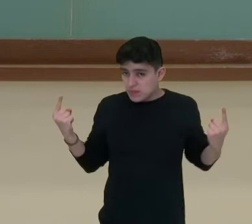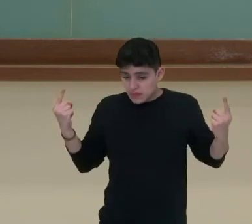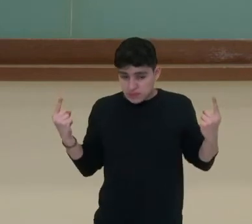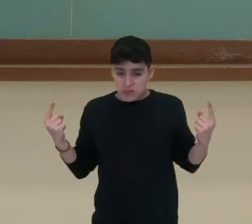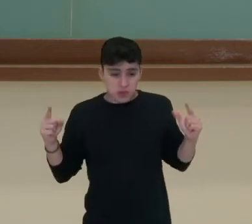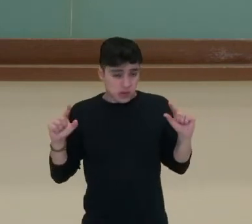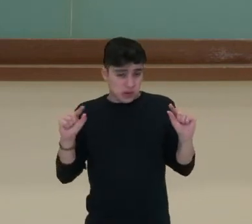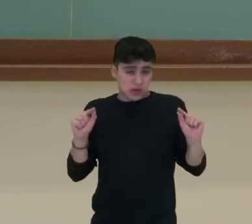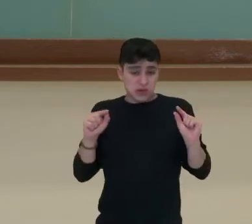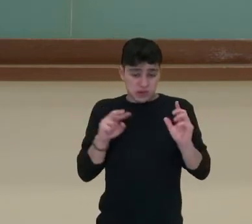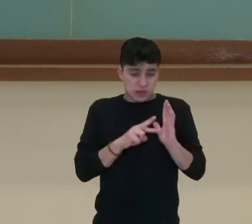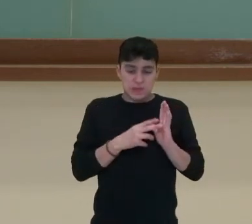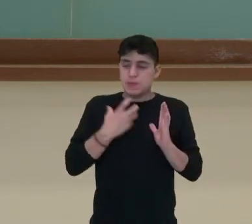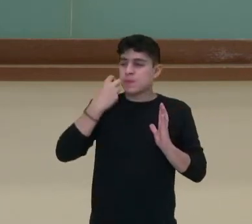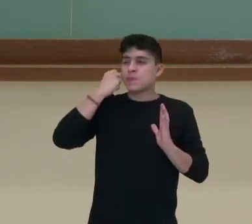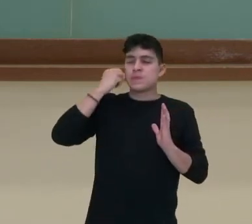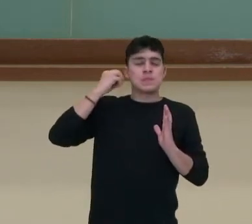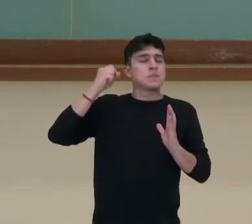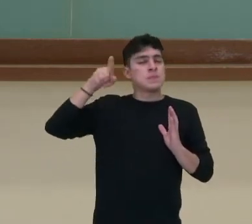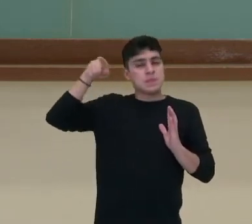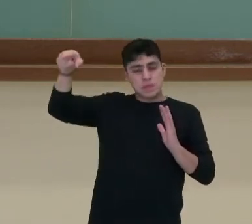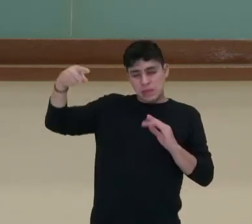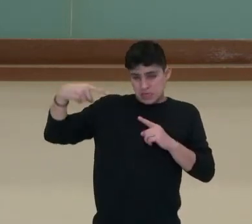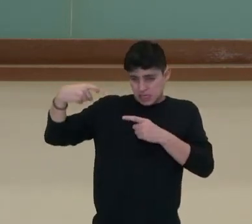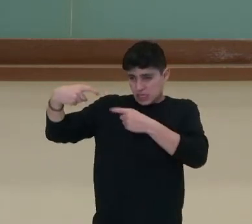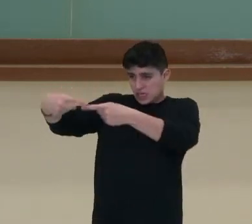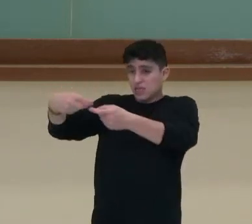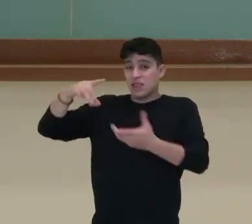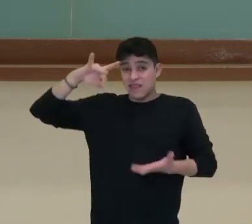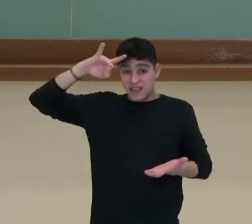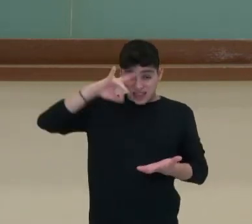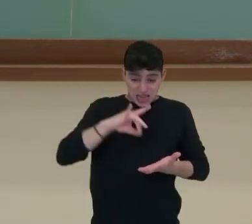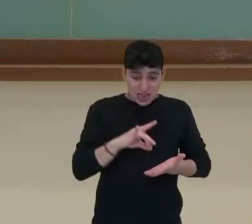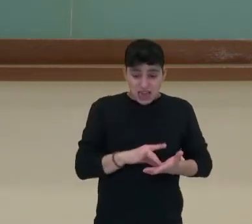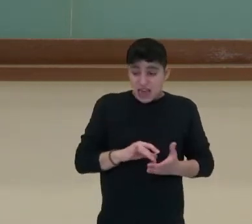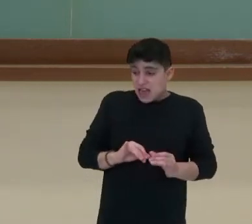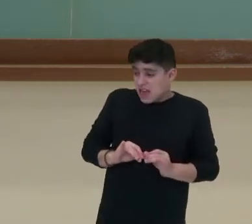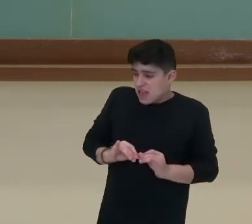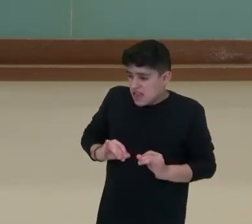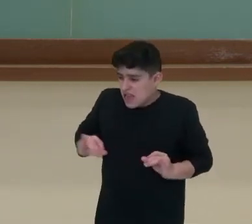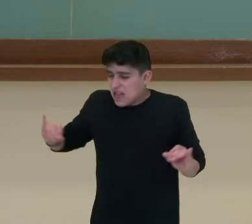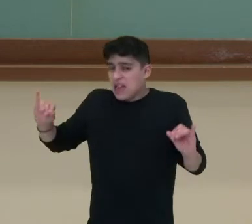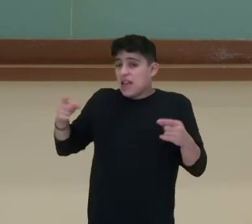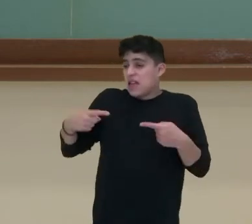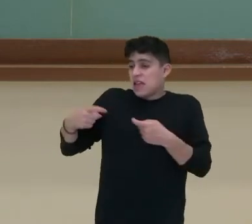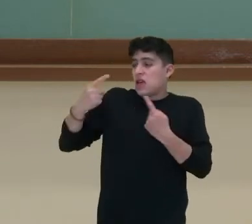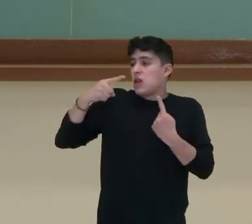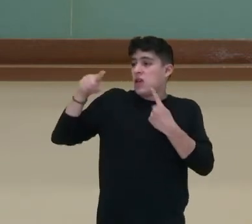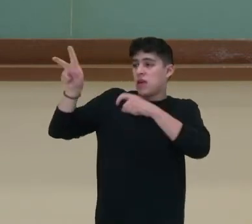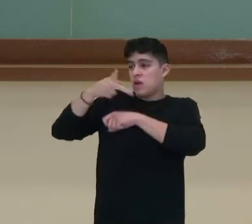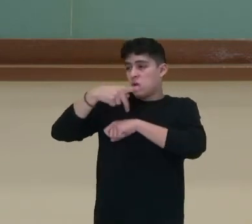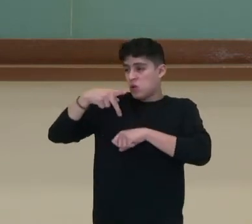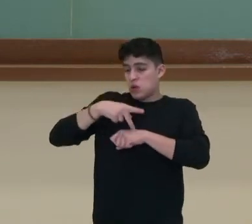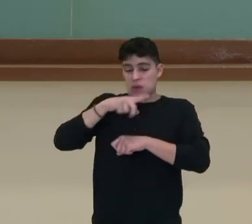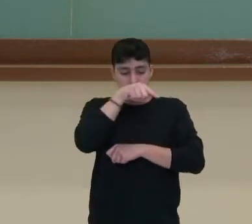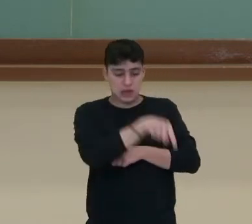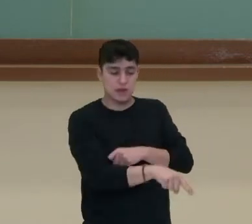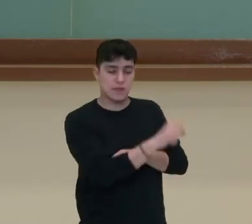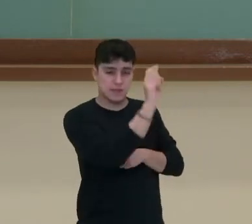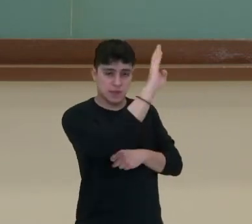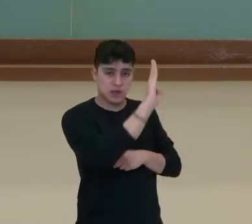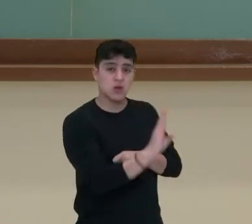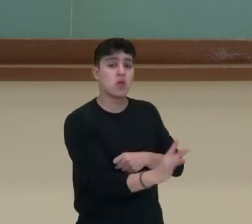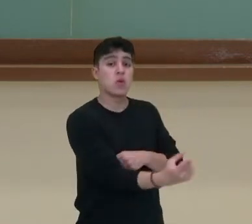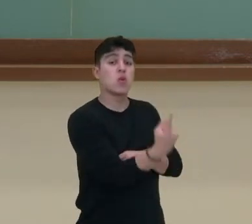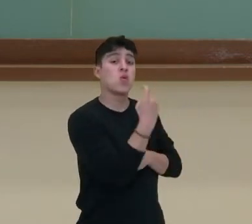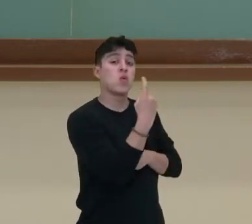desagrado à guerra. Mas efetivamente declarar guerra contra um país, só o Brasil que